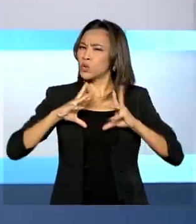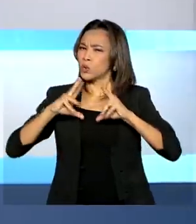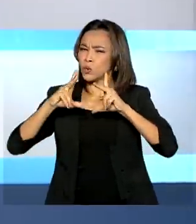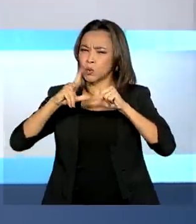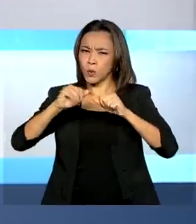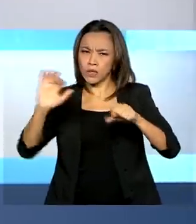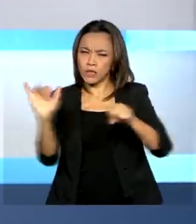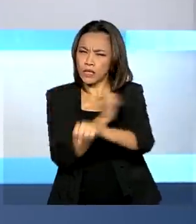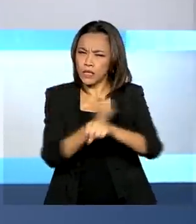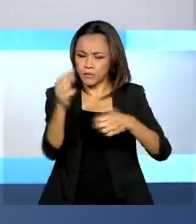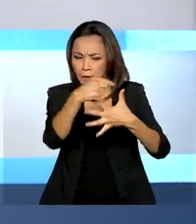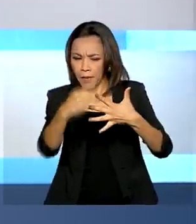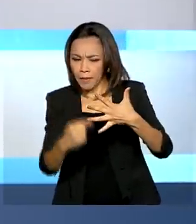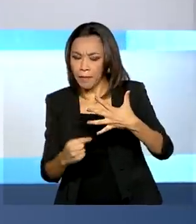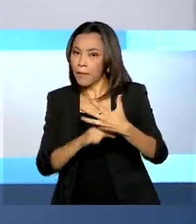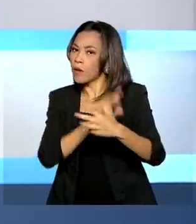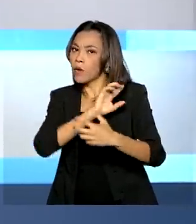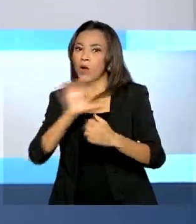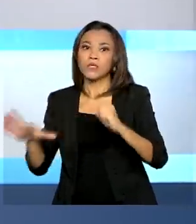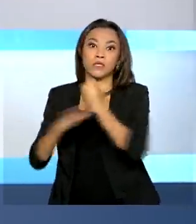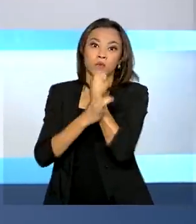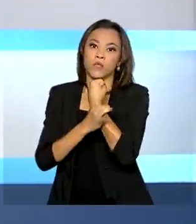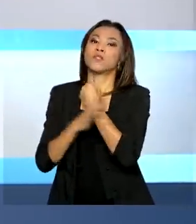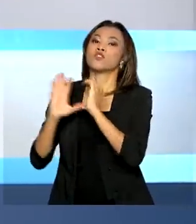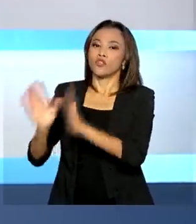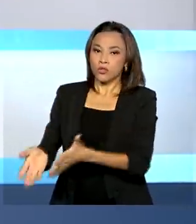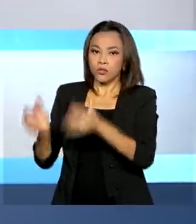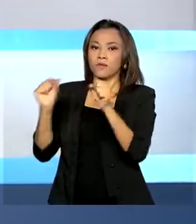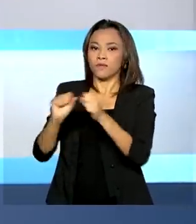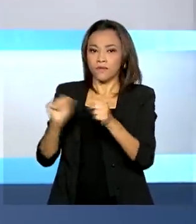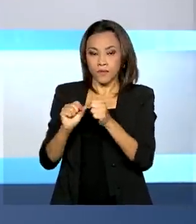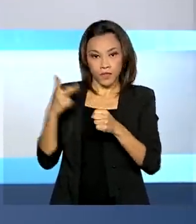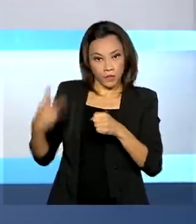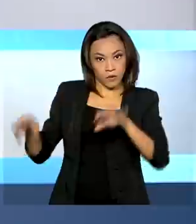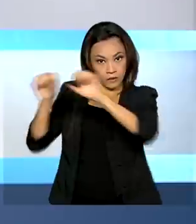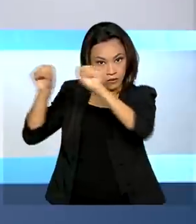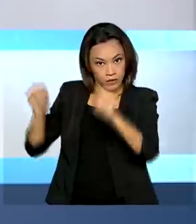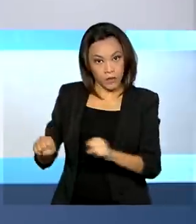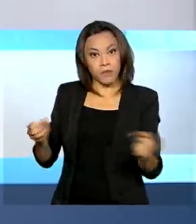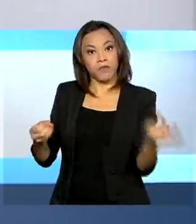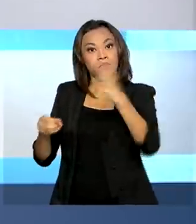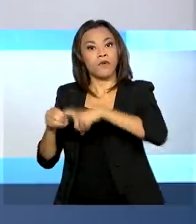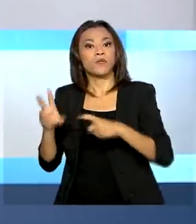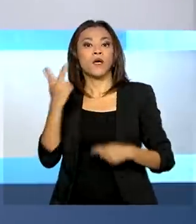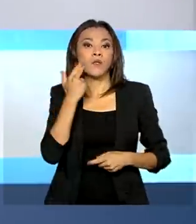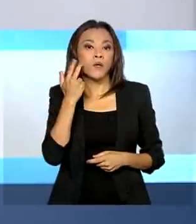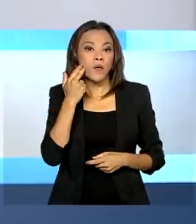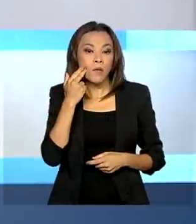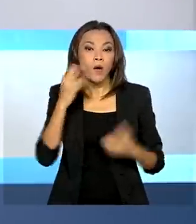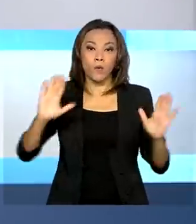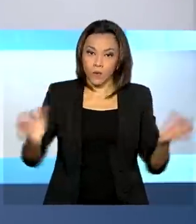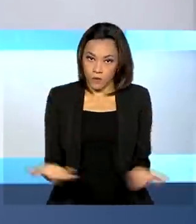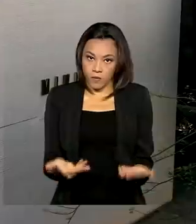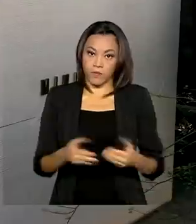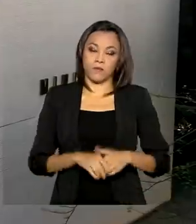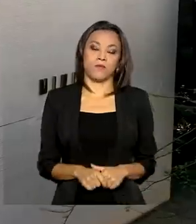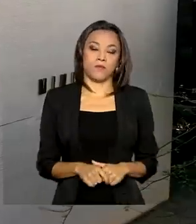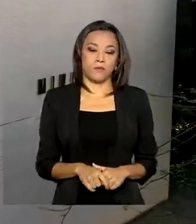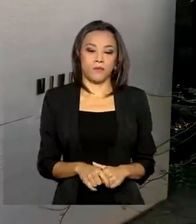para reforçar a segurança dos dados foram tomadas e os sistemas devem voltar à normalidade a partir de hoje.